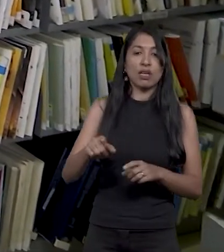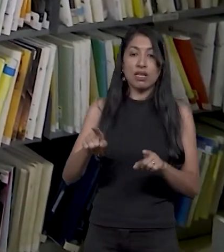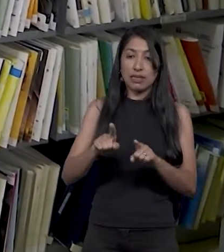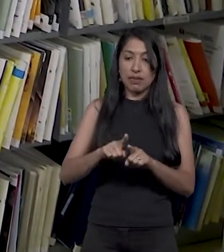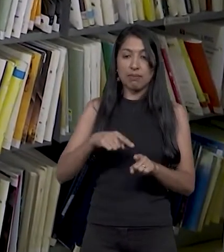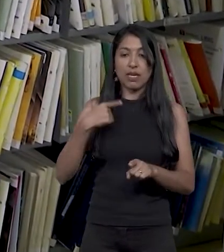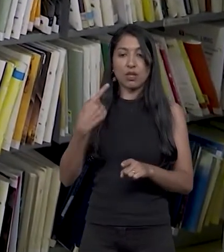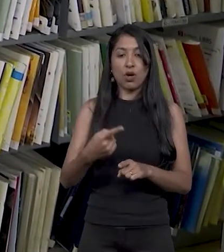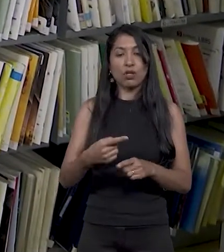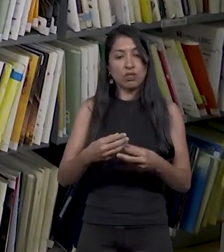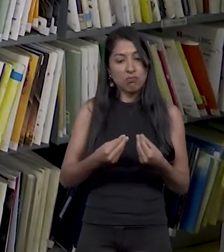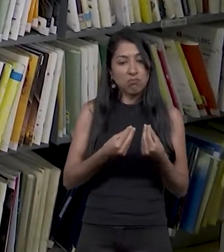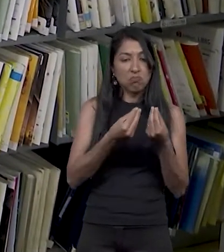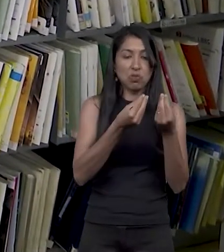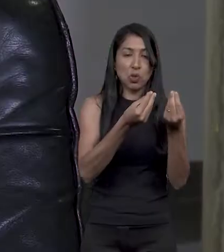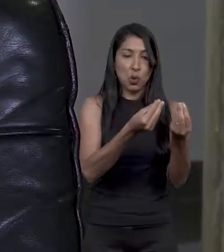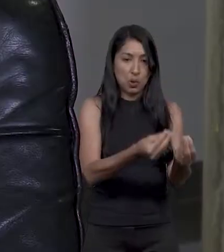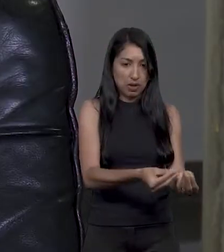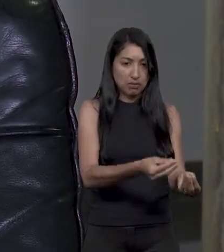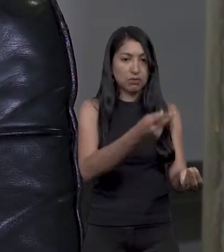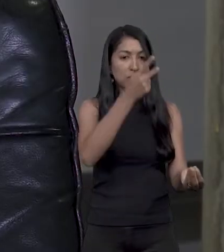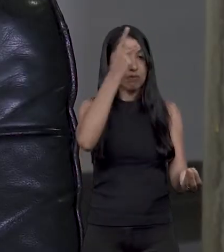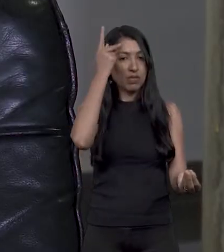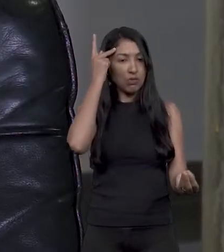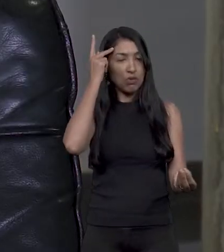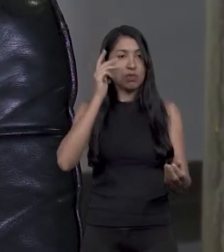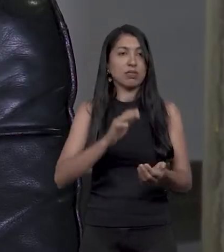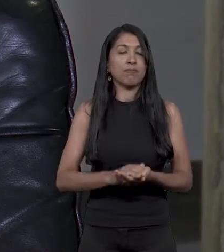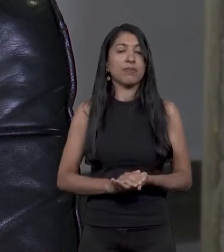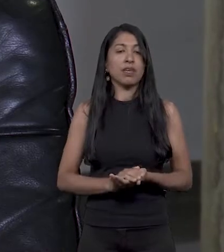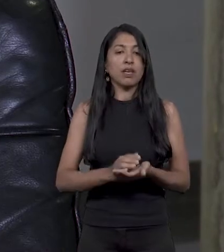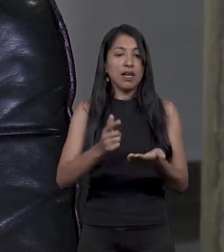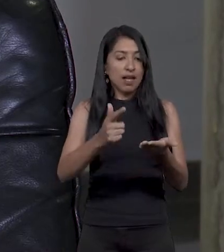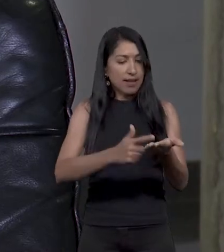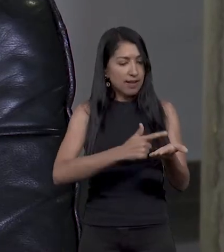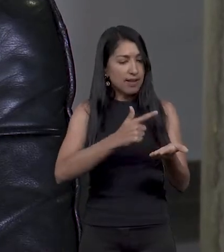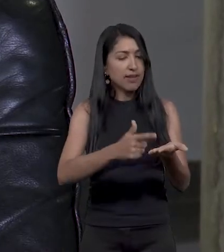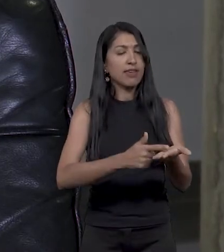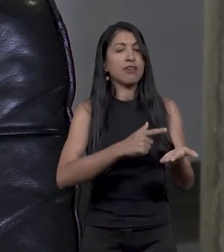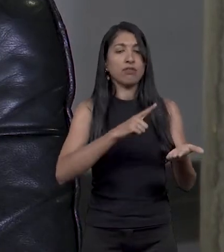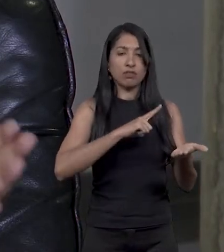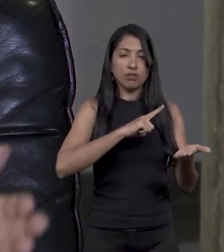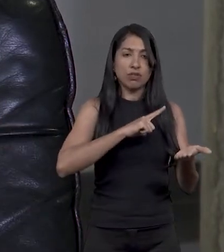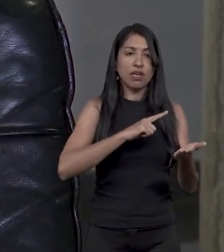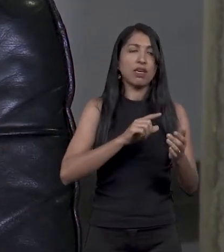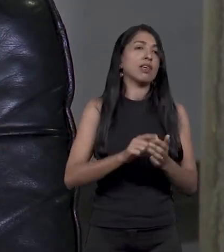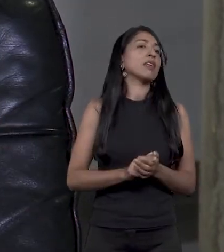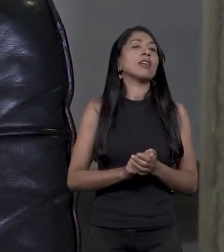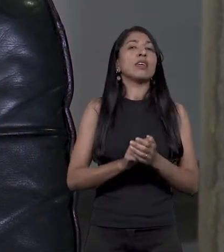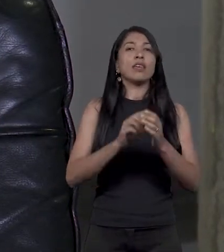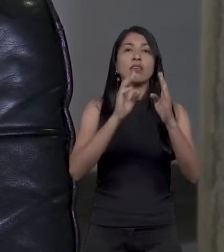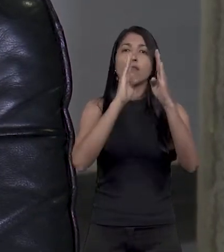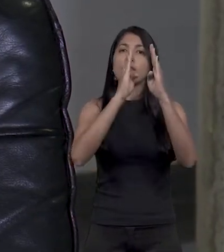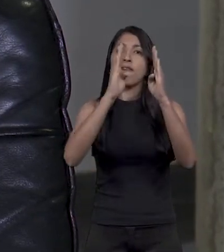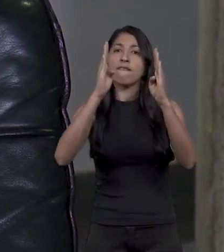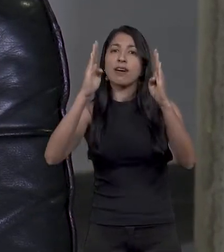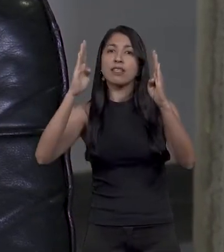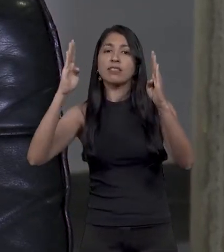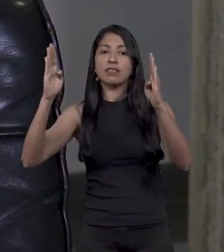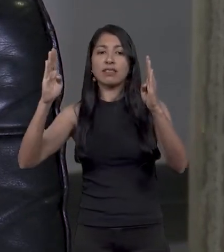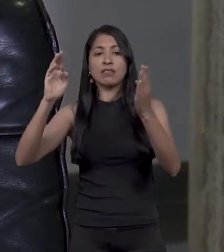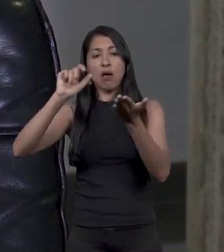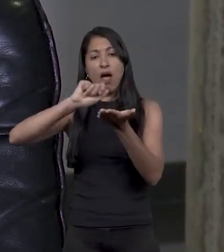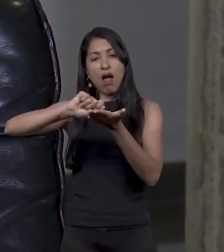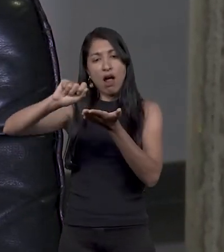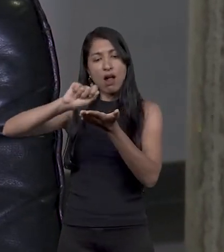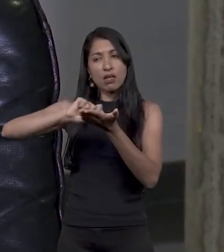doações também. Além dos livros em Braile, temos várias estantes com livros em